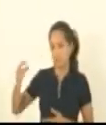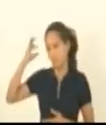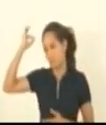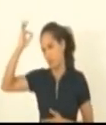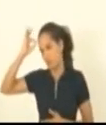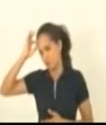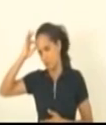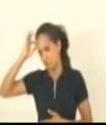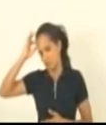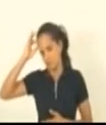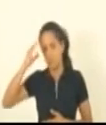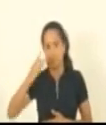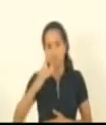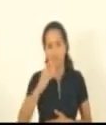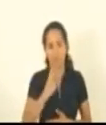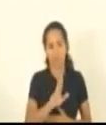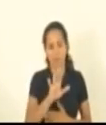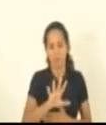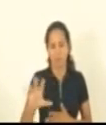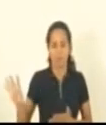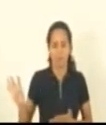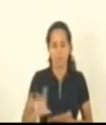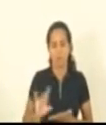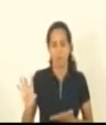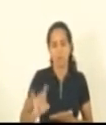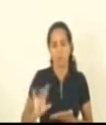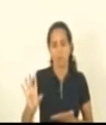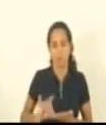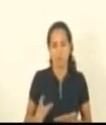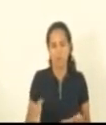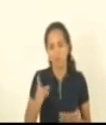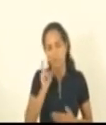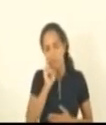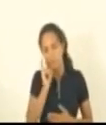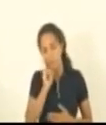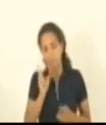do que tem feito diuturnamente diariamente